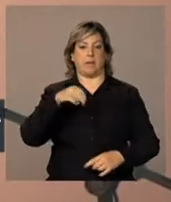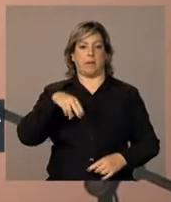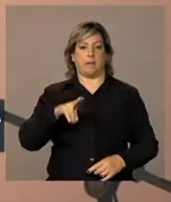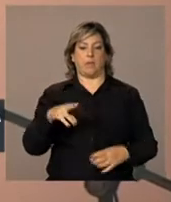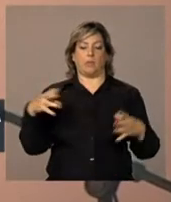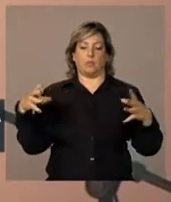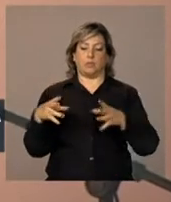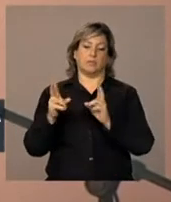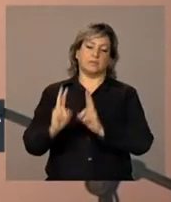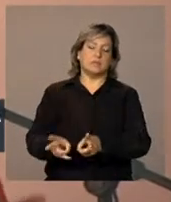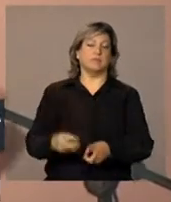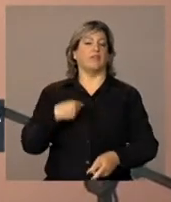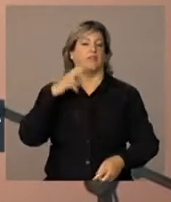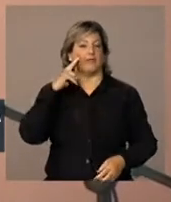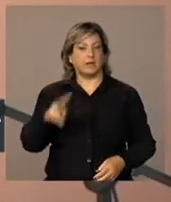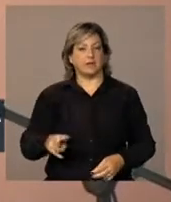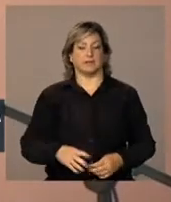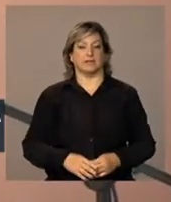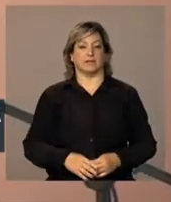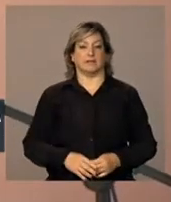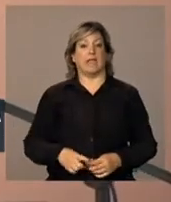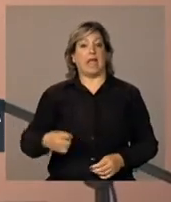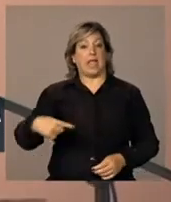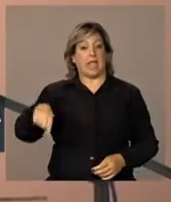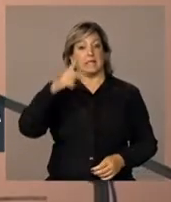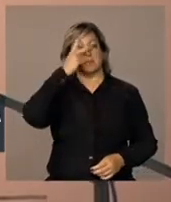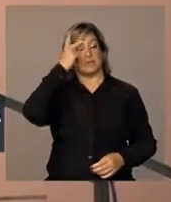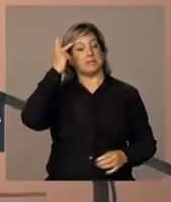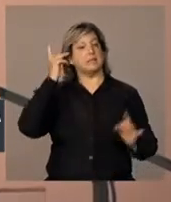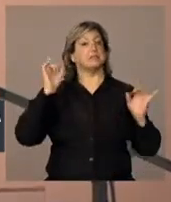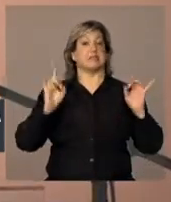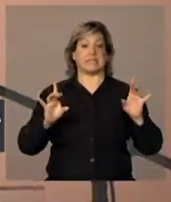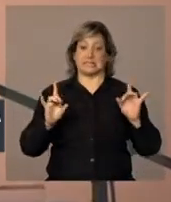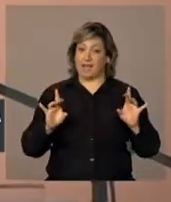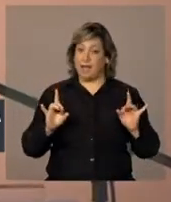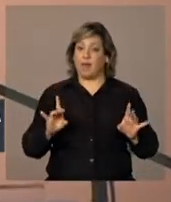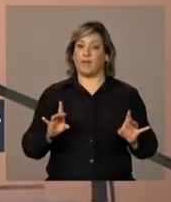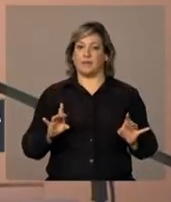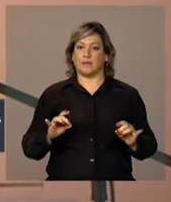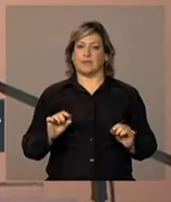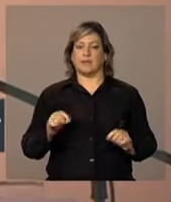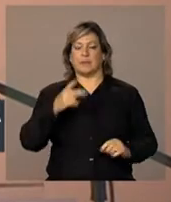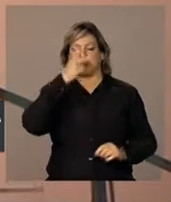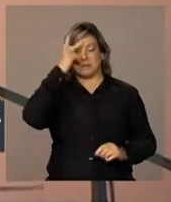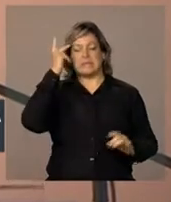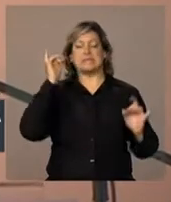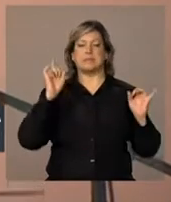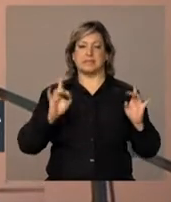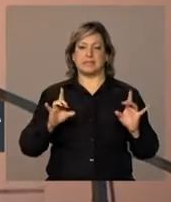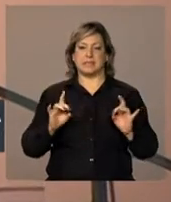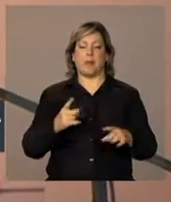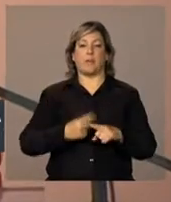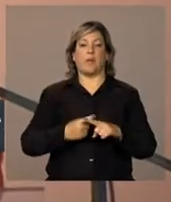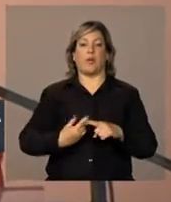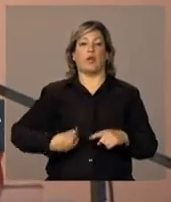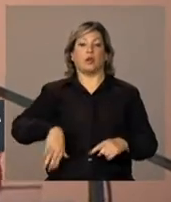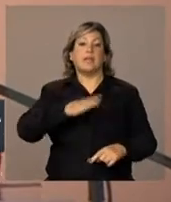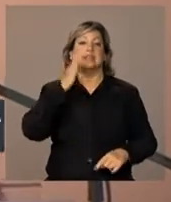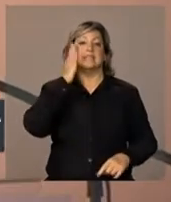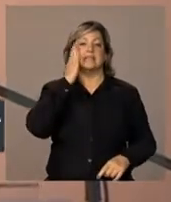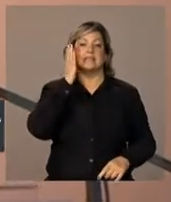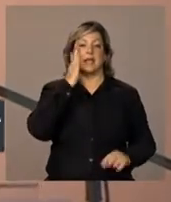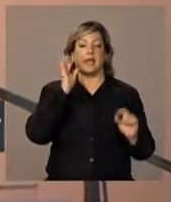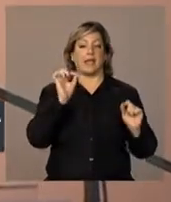pessoal do SAMU. E é um pessoal especial. É um pessoal especial porque a gente sabe